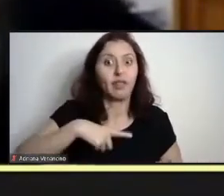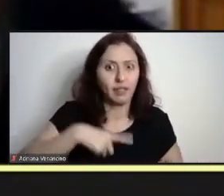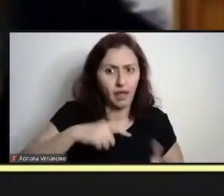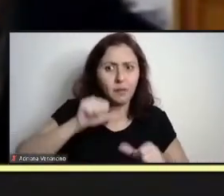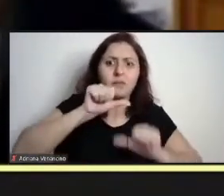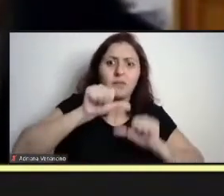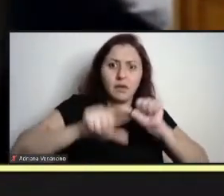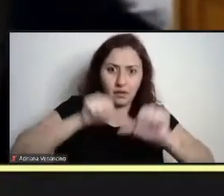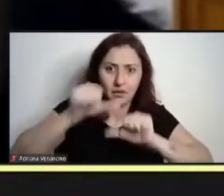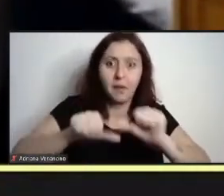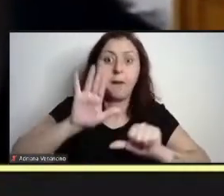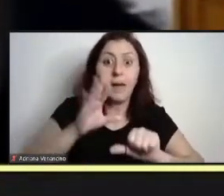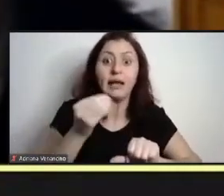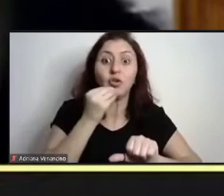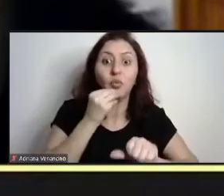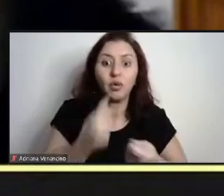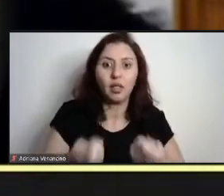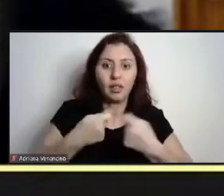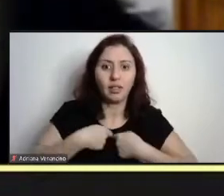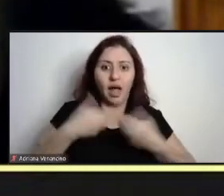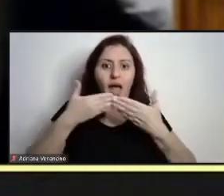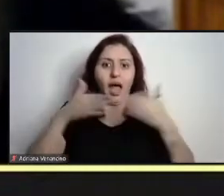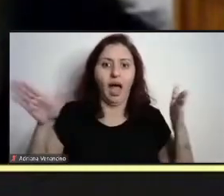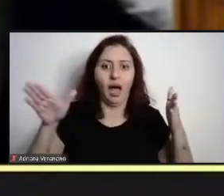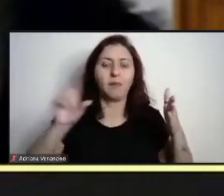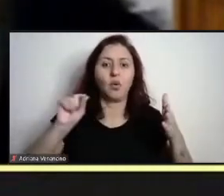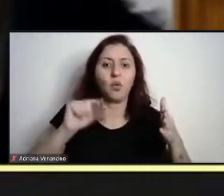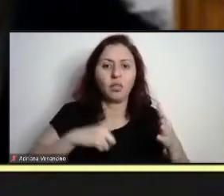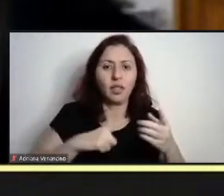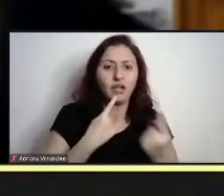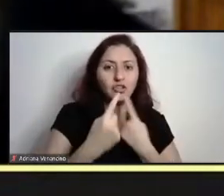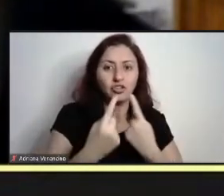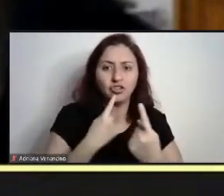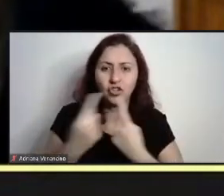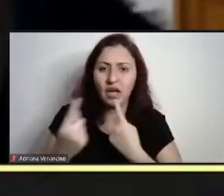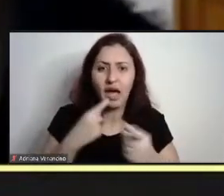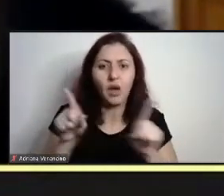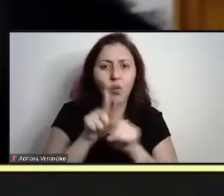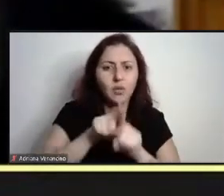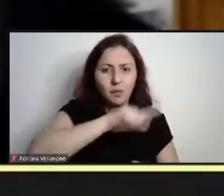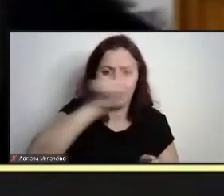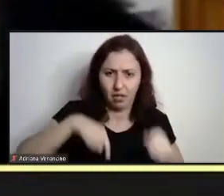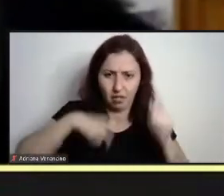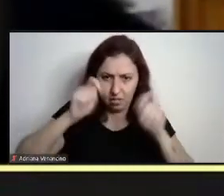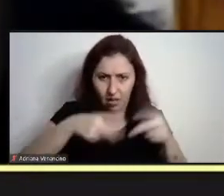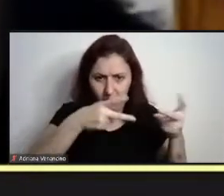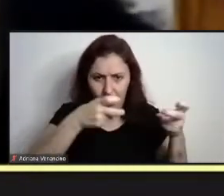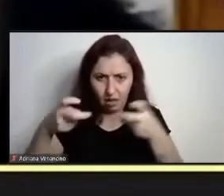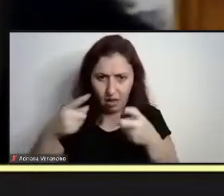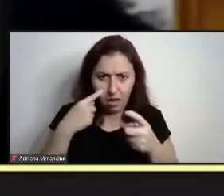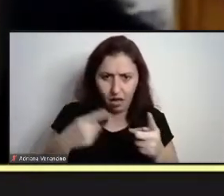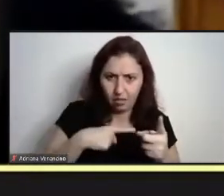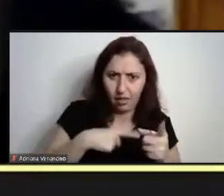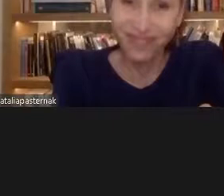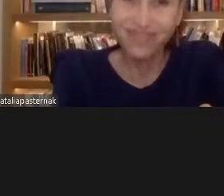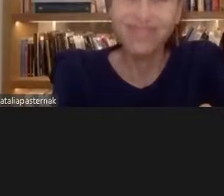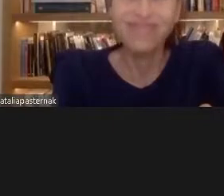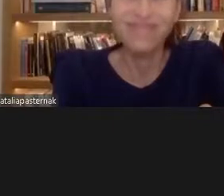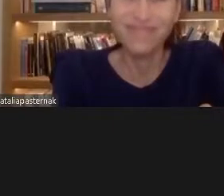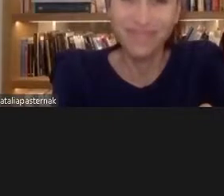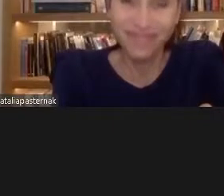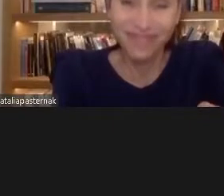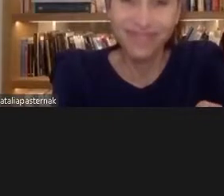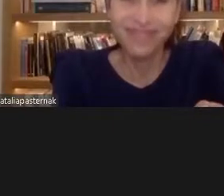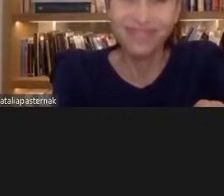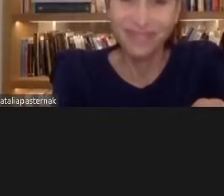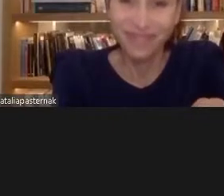da gente conseguir expor as contradições de um sistema que já estava muito podre, muito corroído, né, e está